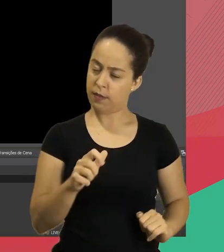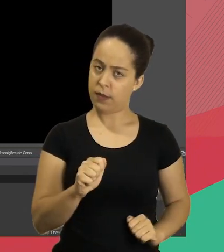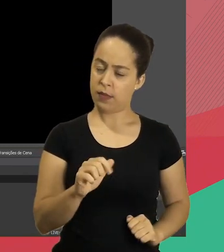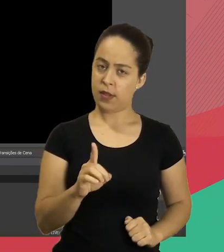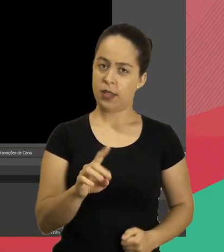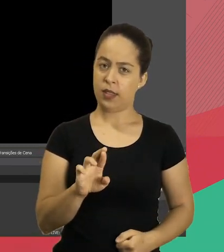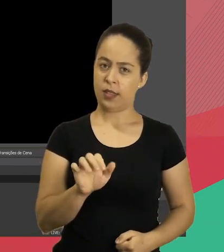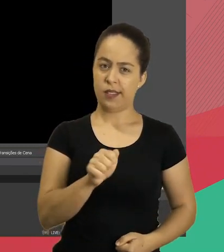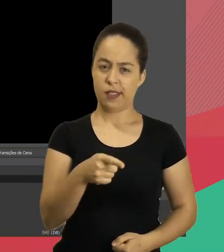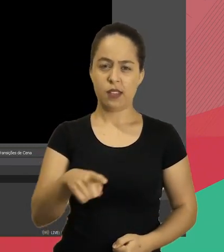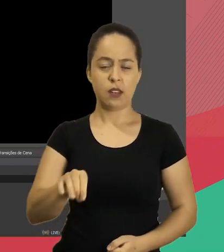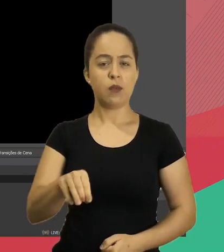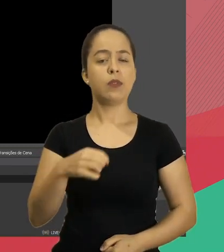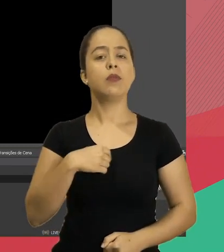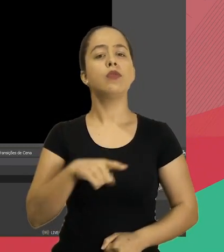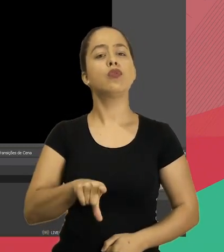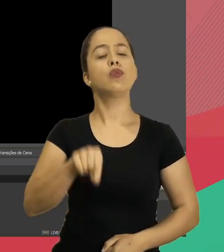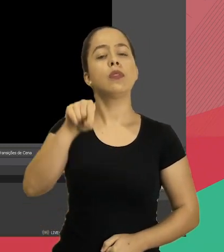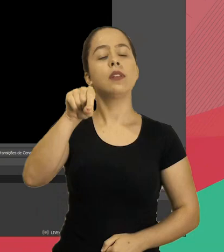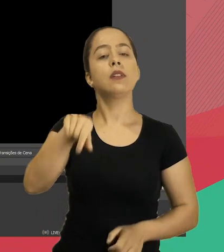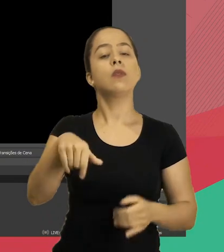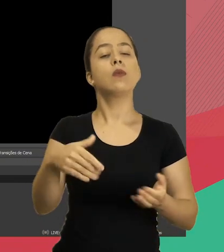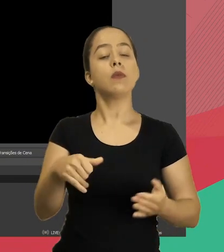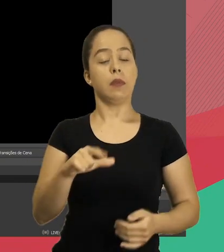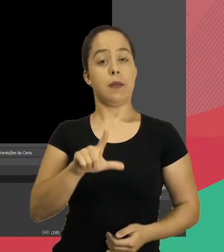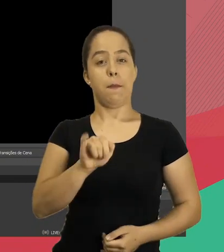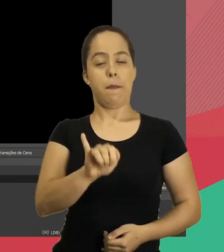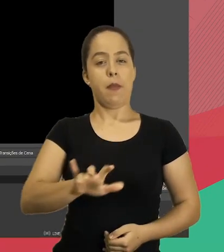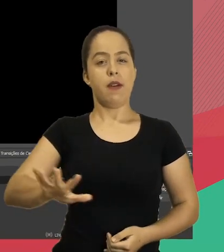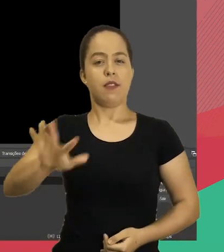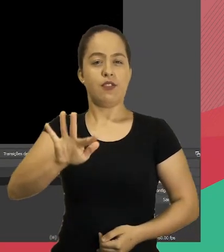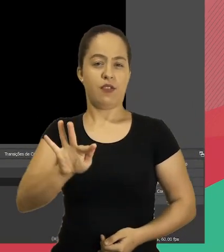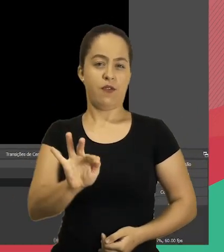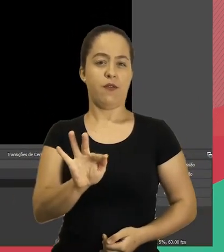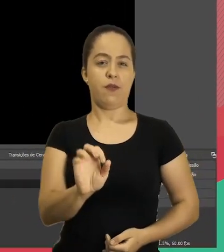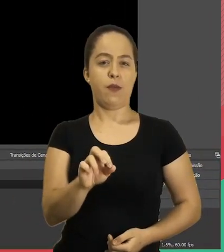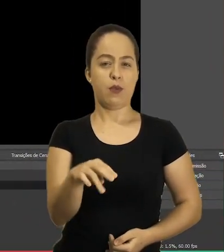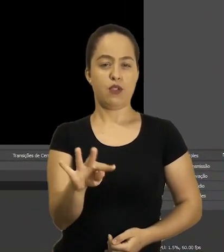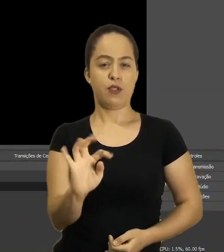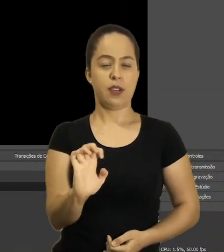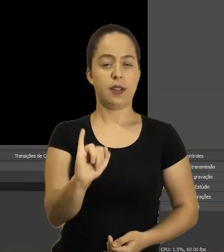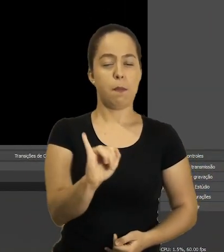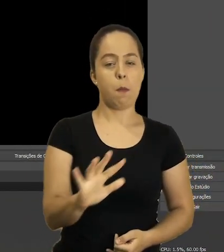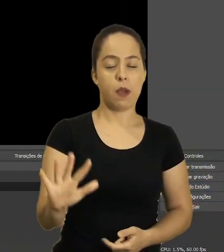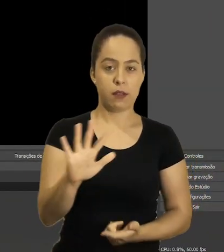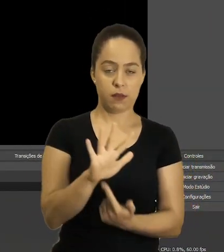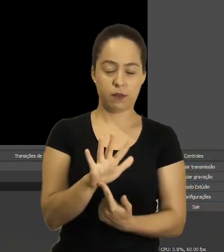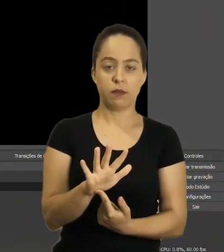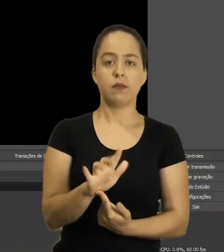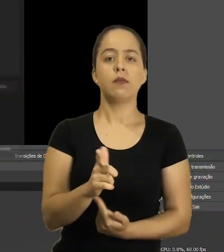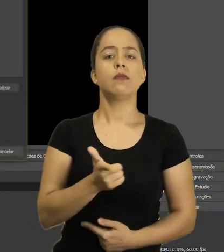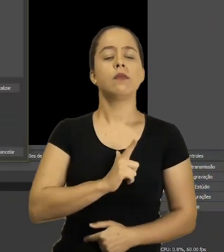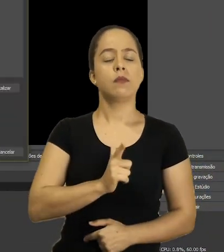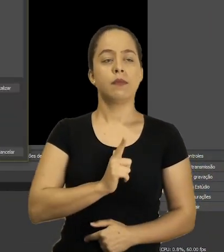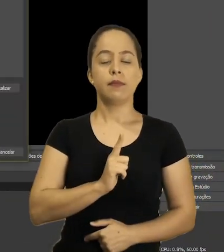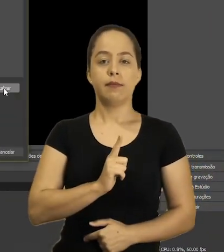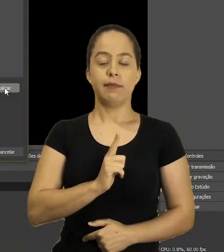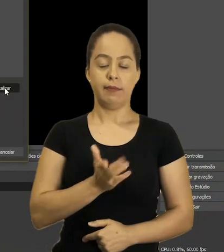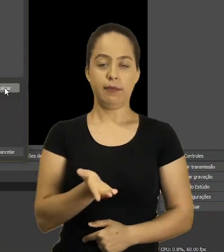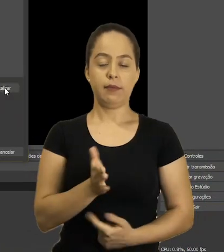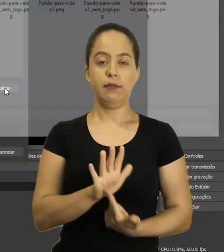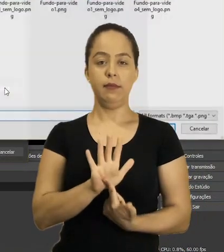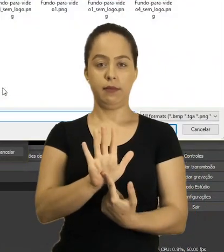Aqui temos a cena padrão. Eu vou adicionar a primeira fonte, que é a fonte de imagem. Para termos aquela imagem lá,